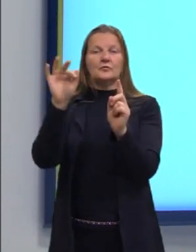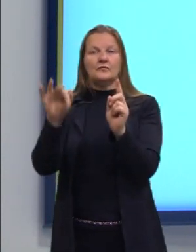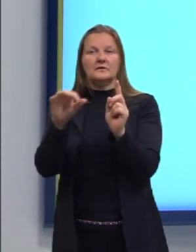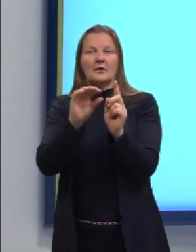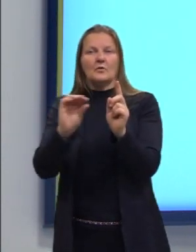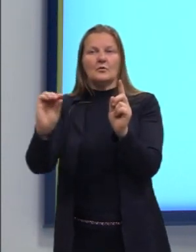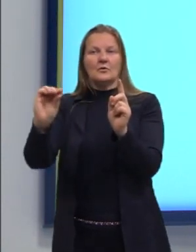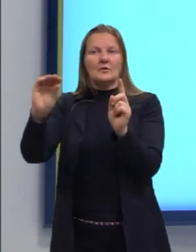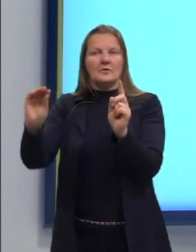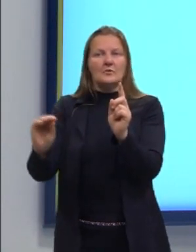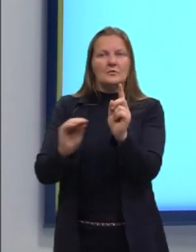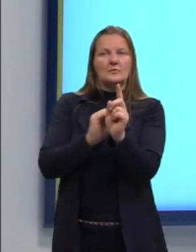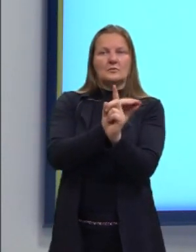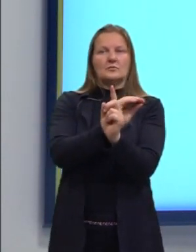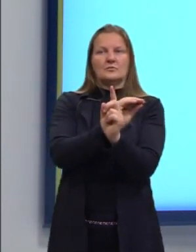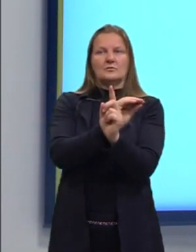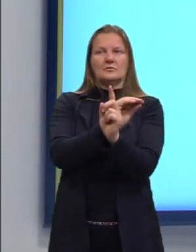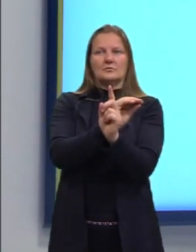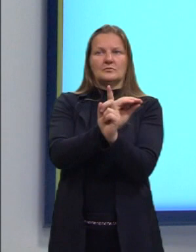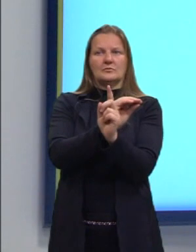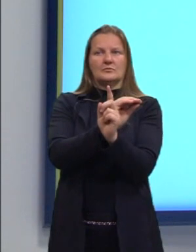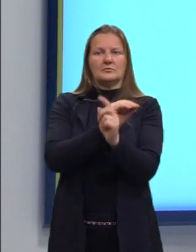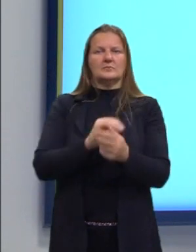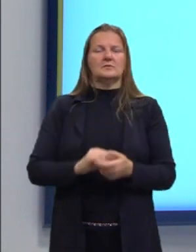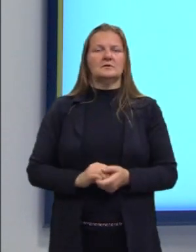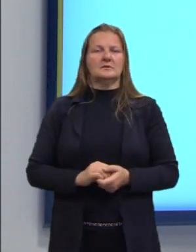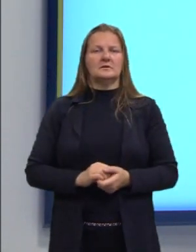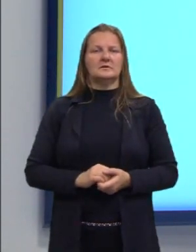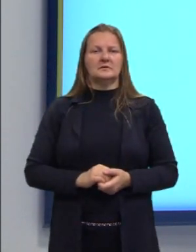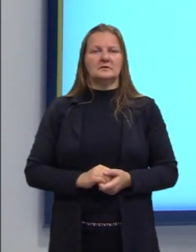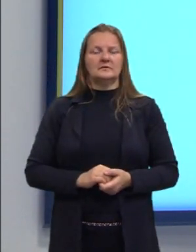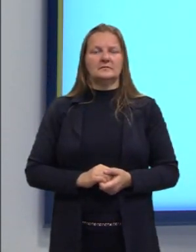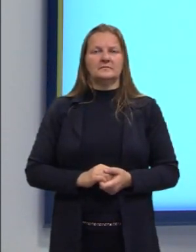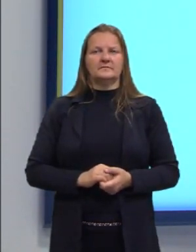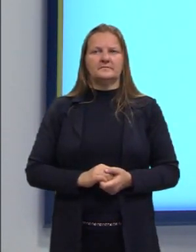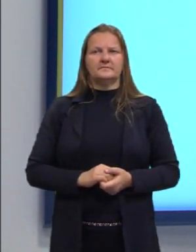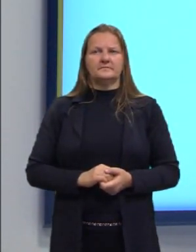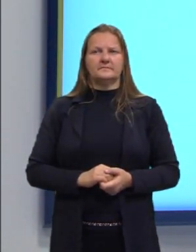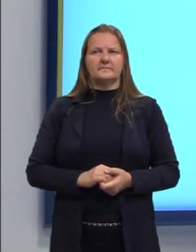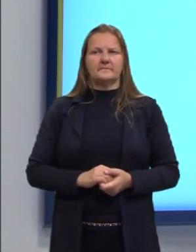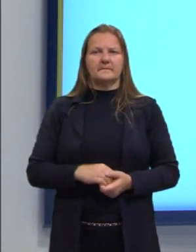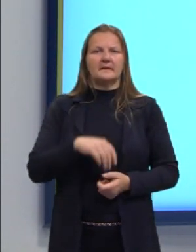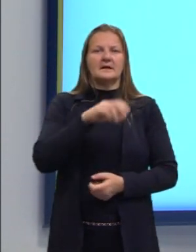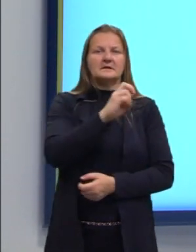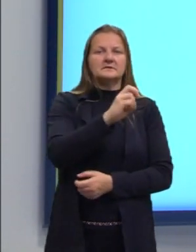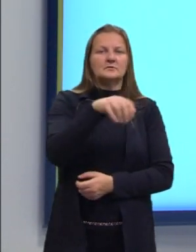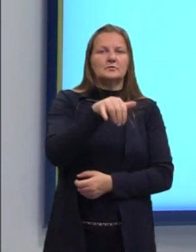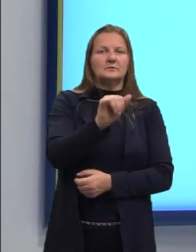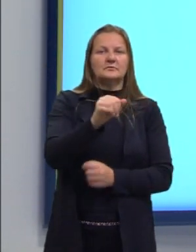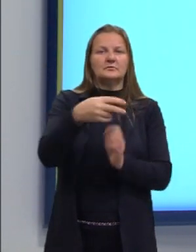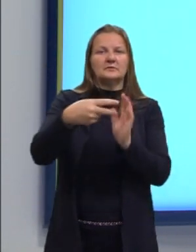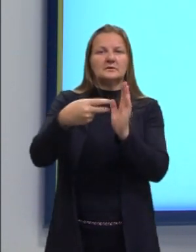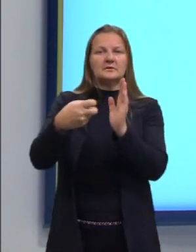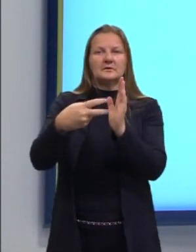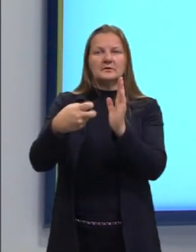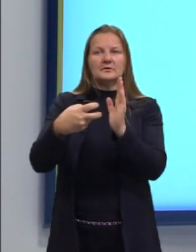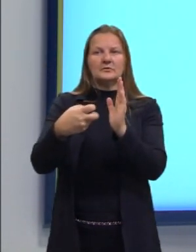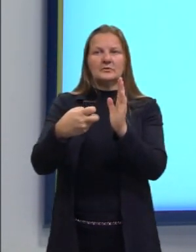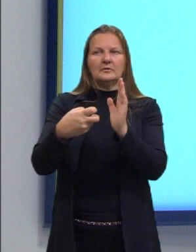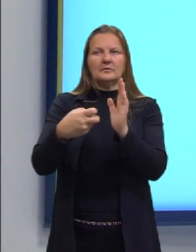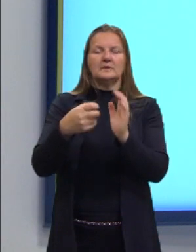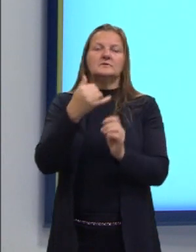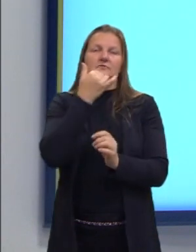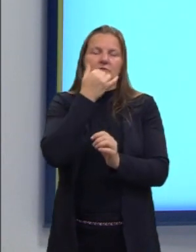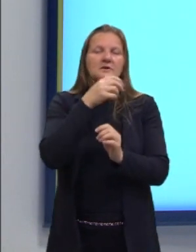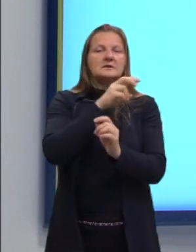finalzinho, eu vou trazer para o primeiro lado da igualdade. Então, nós teríamos 5Y menos